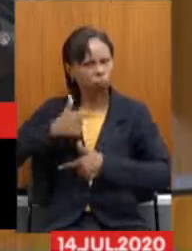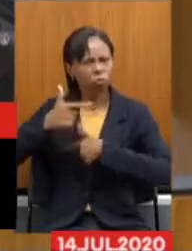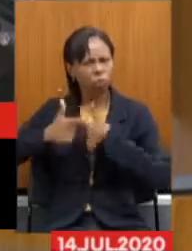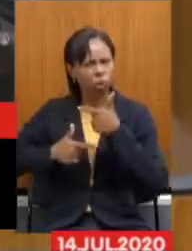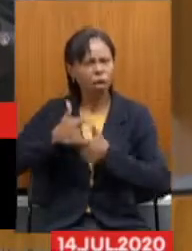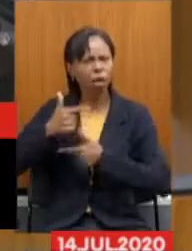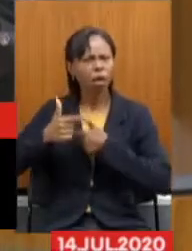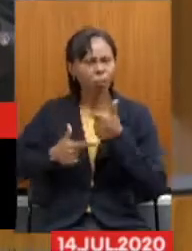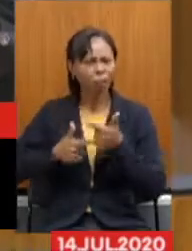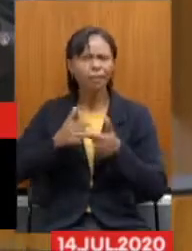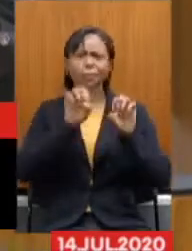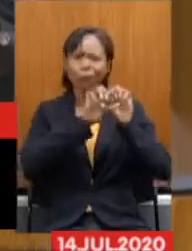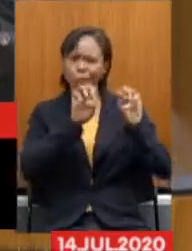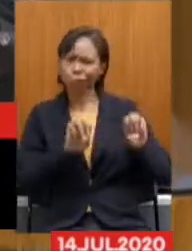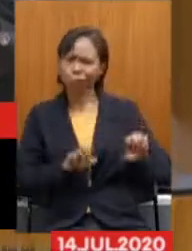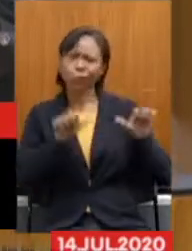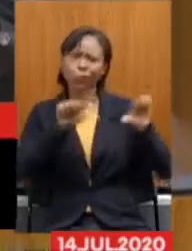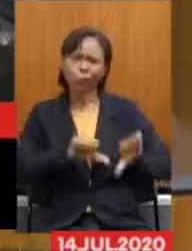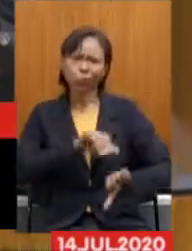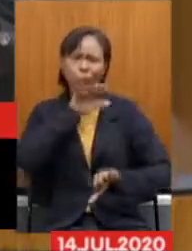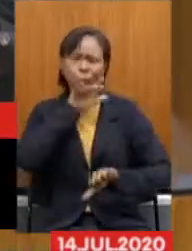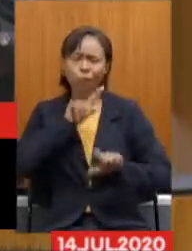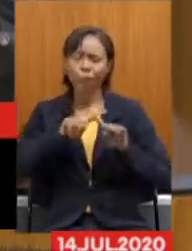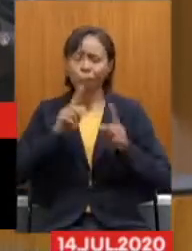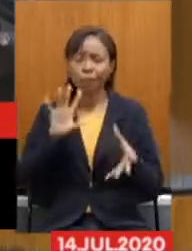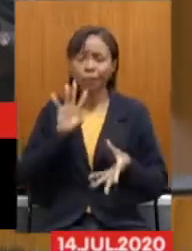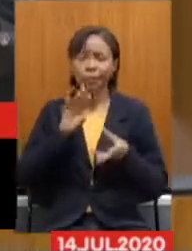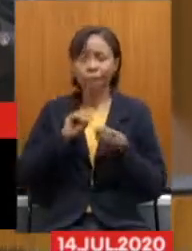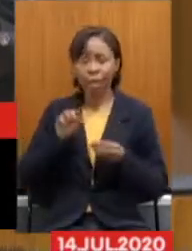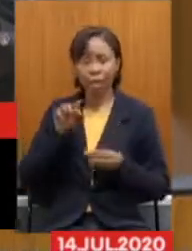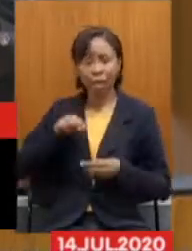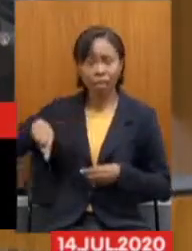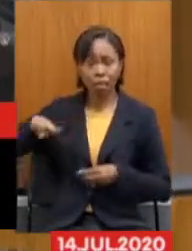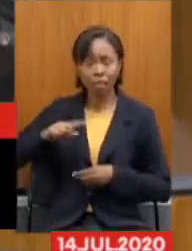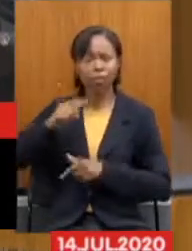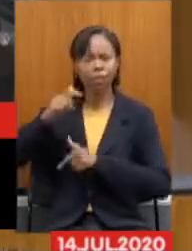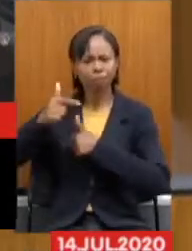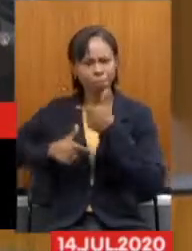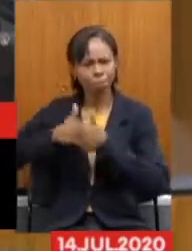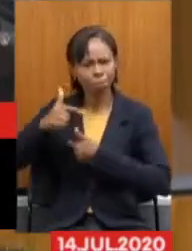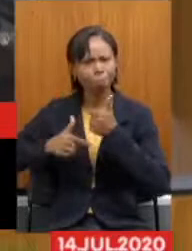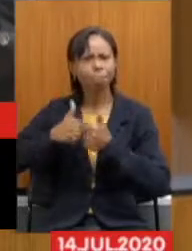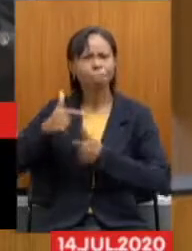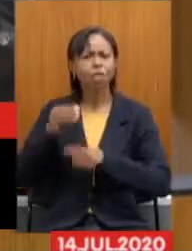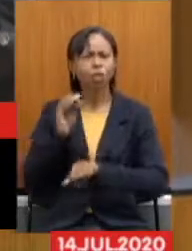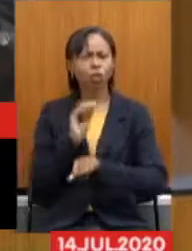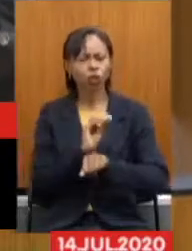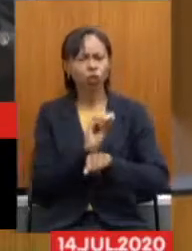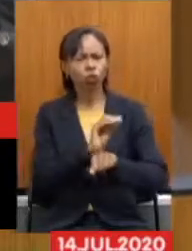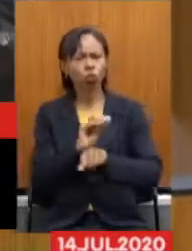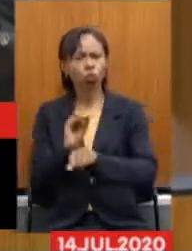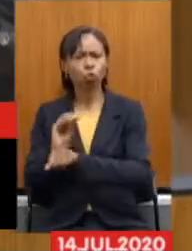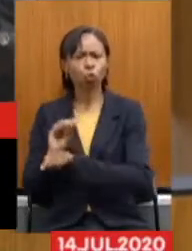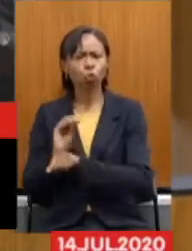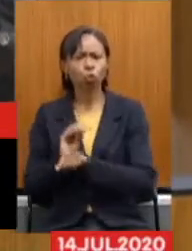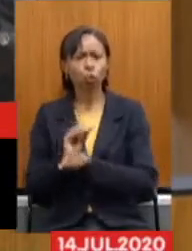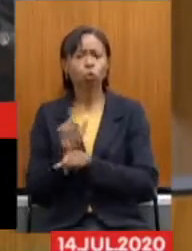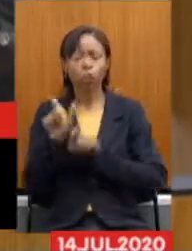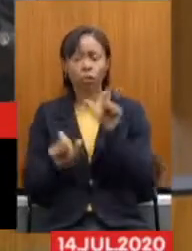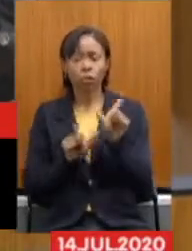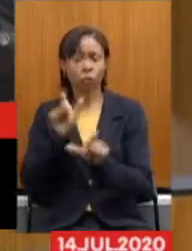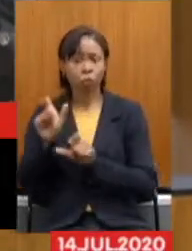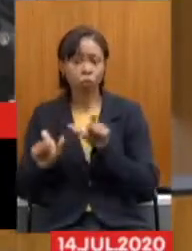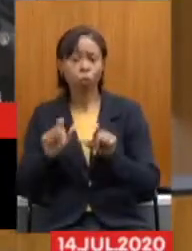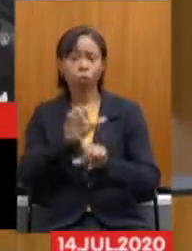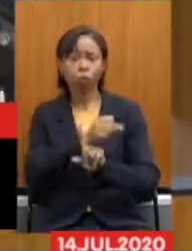E mesmo Em má condição De trabalho Representa Síntese Do servidor público Estadual Aqueles que cuidam De quem Cuida Da